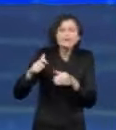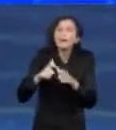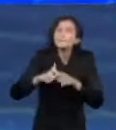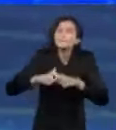em Lula.